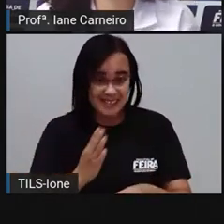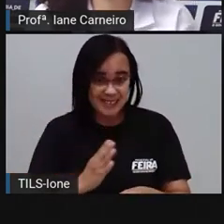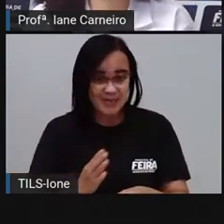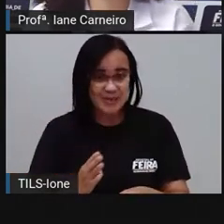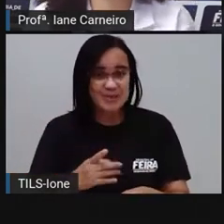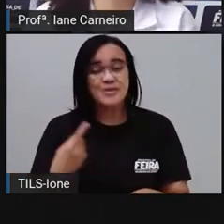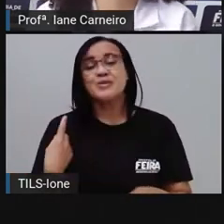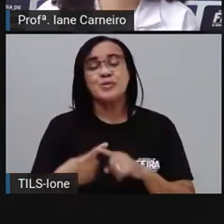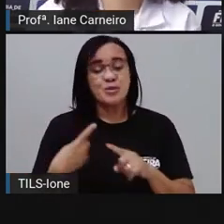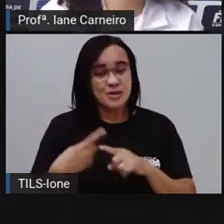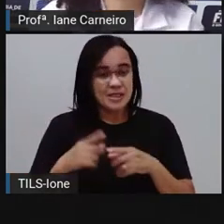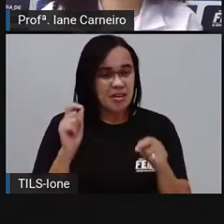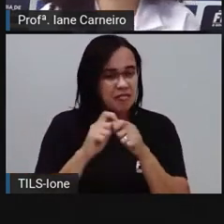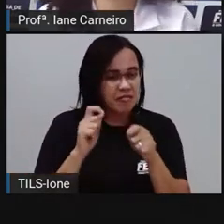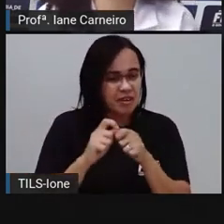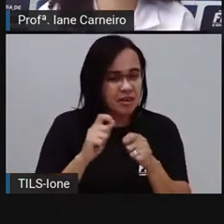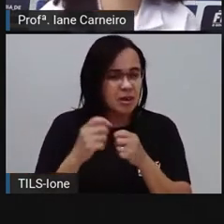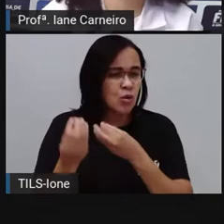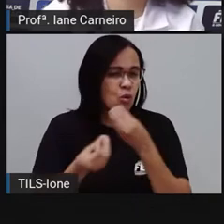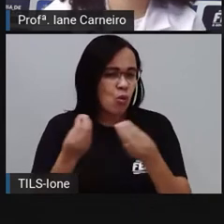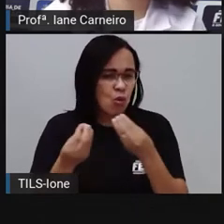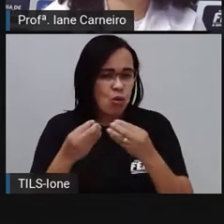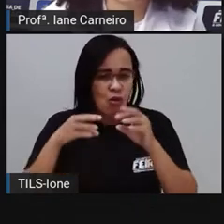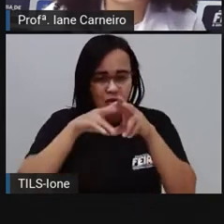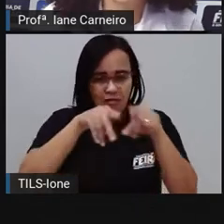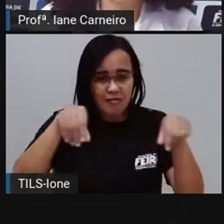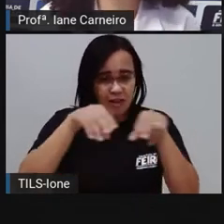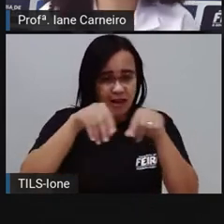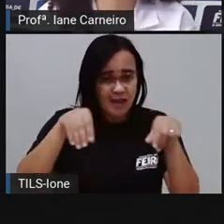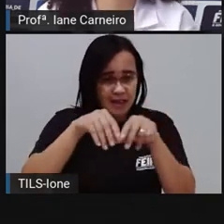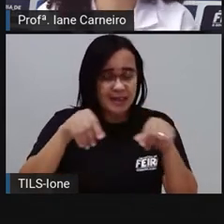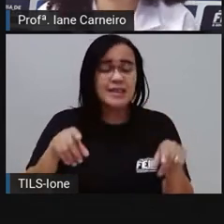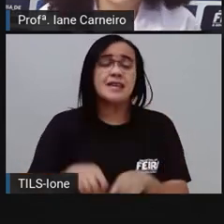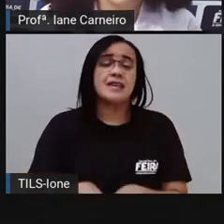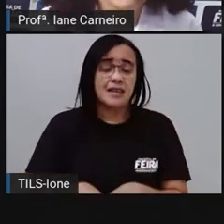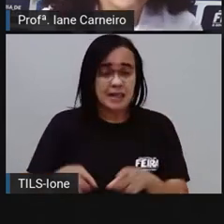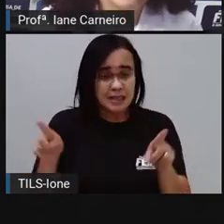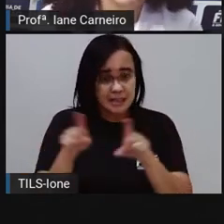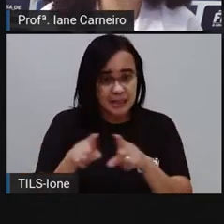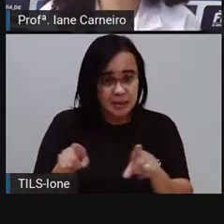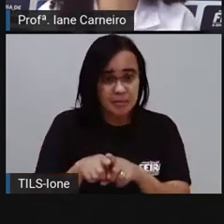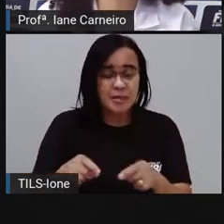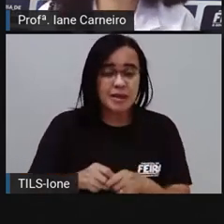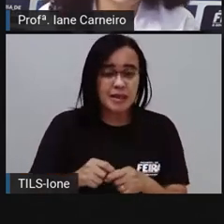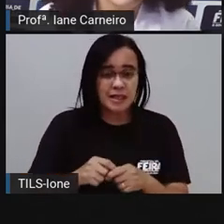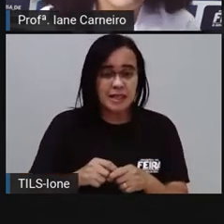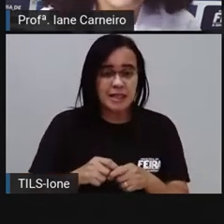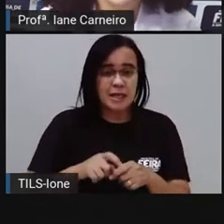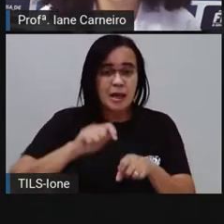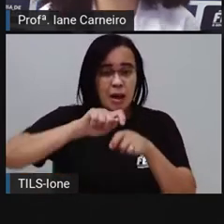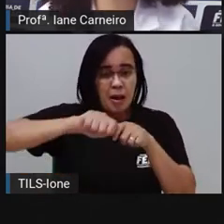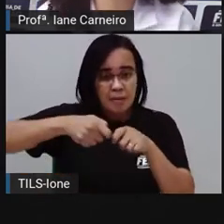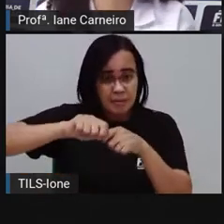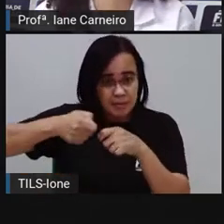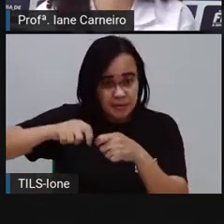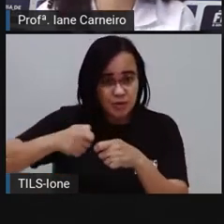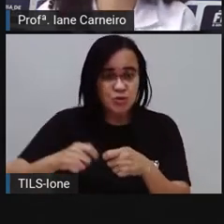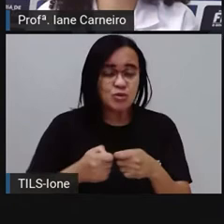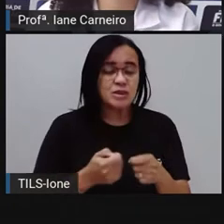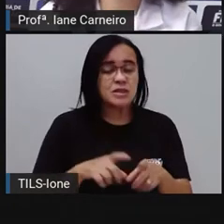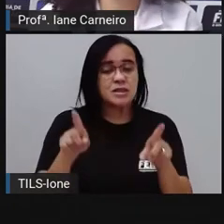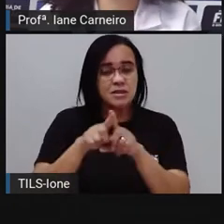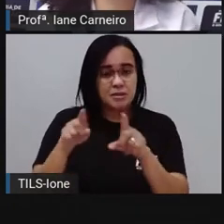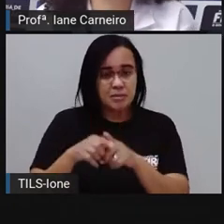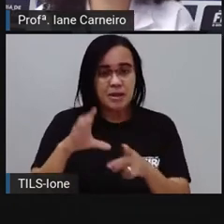É feita com uma farinha de castanha, amendoim, camarão, né? E